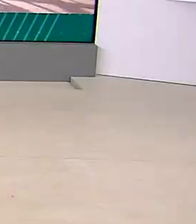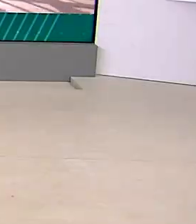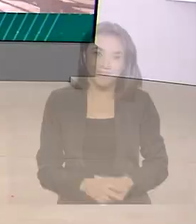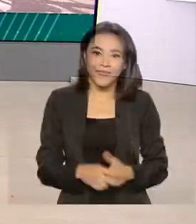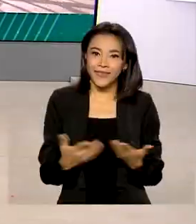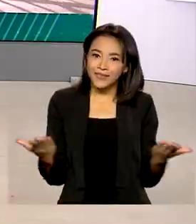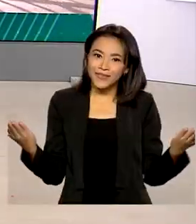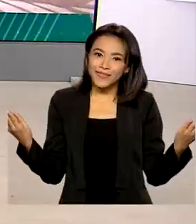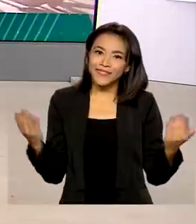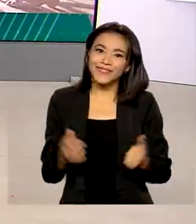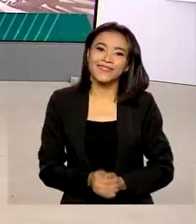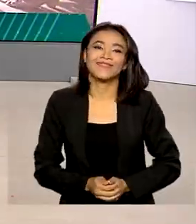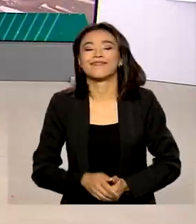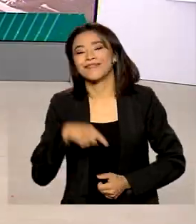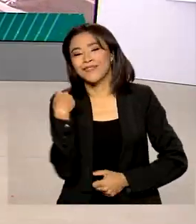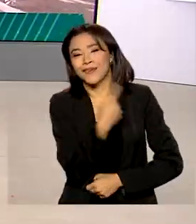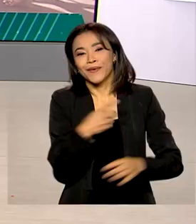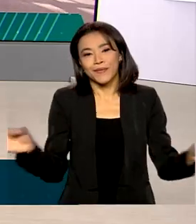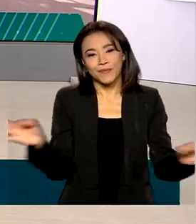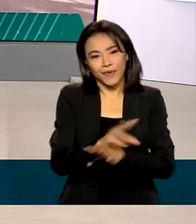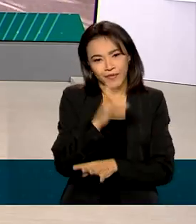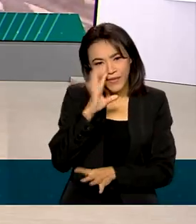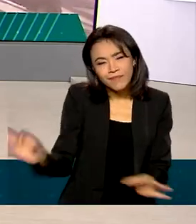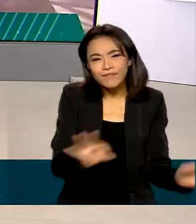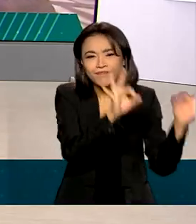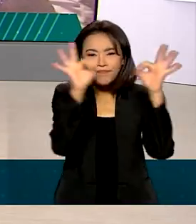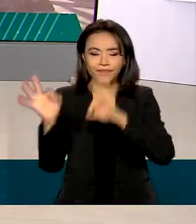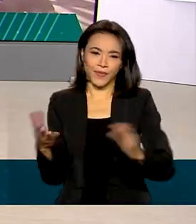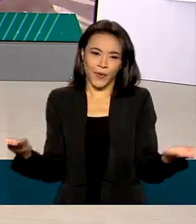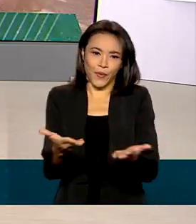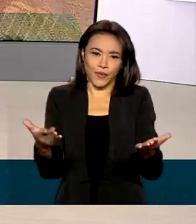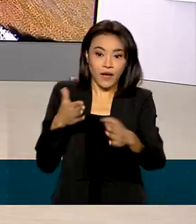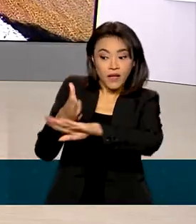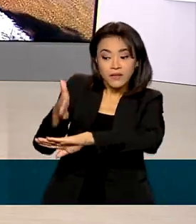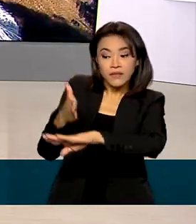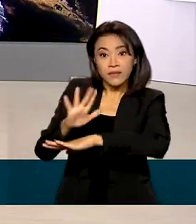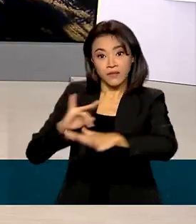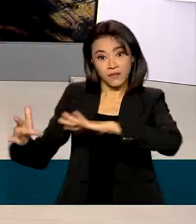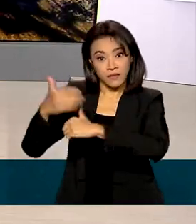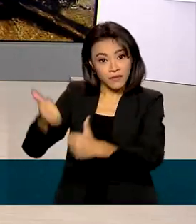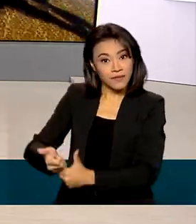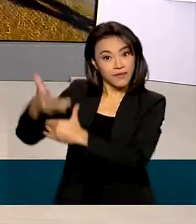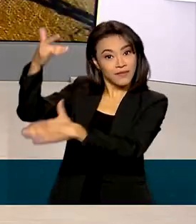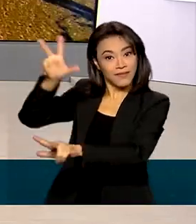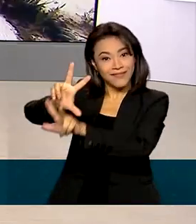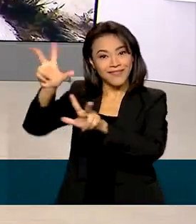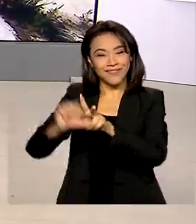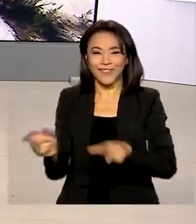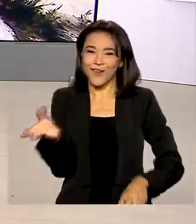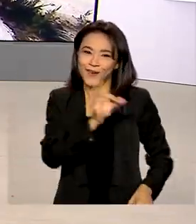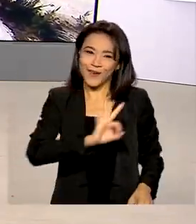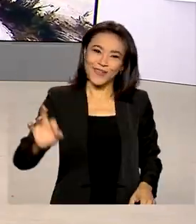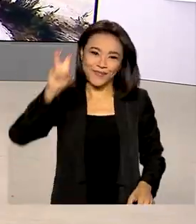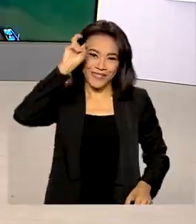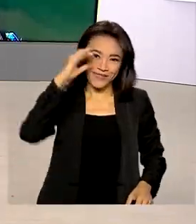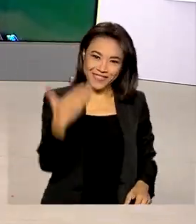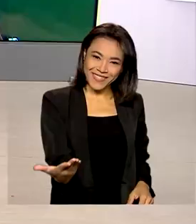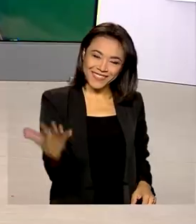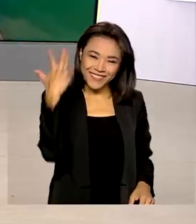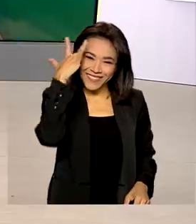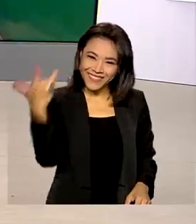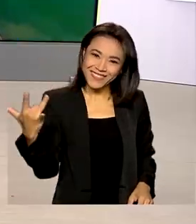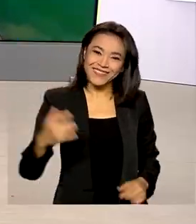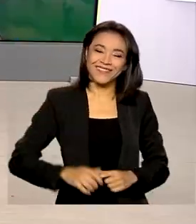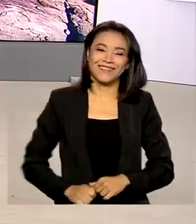É isso, a gente fica por aqui. Para rever as reportagens de hoje, acesse as redes sociais da TV Brasil. Uma ótima quinta-feira para você e até